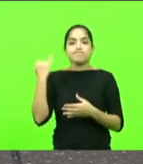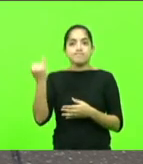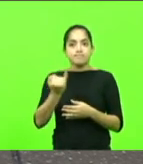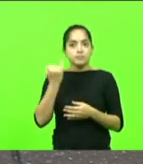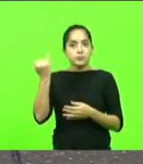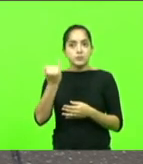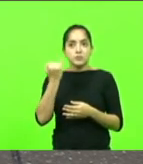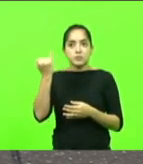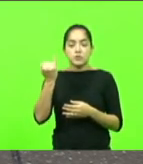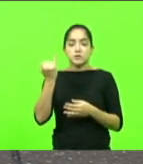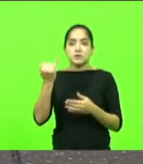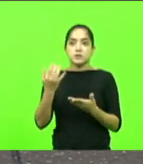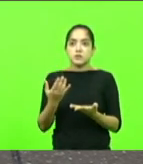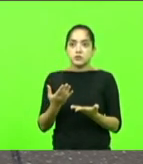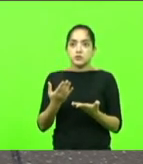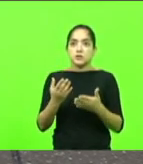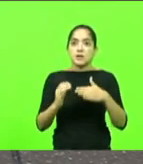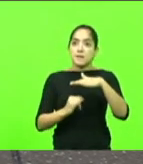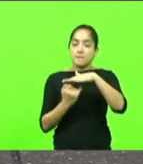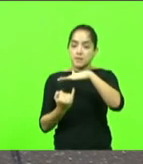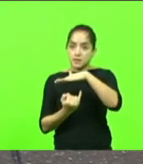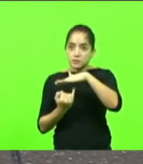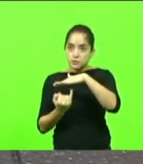importantíssimo para a indústria,